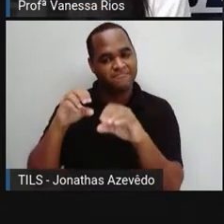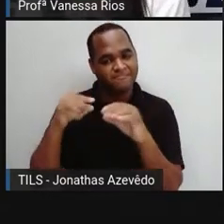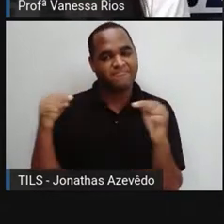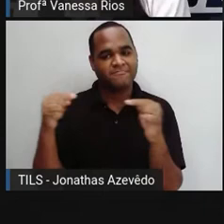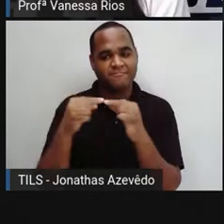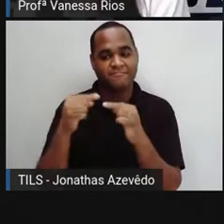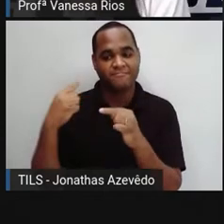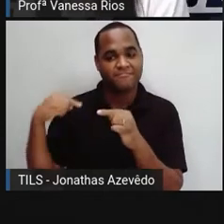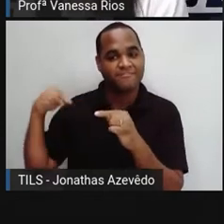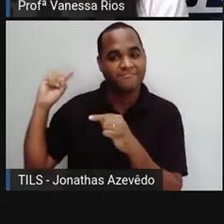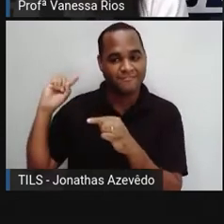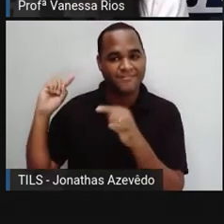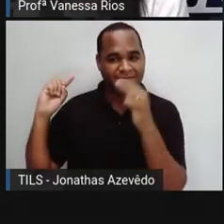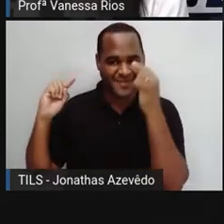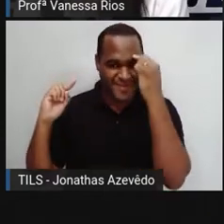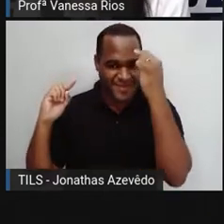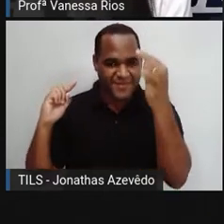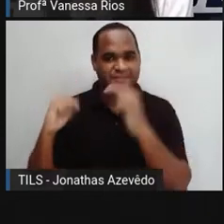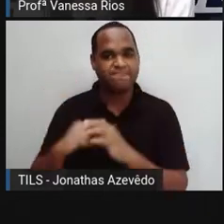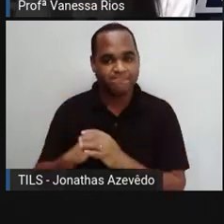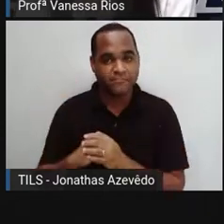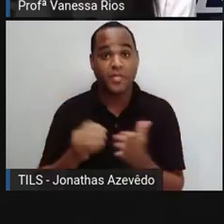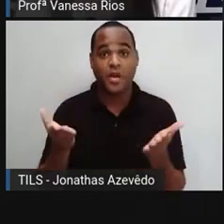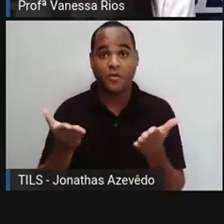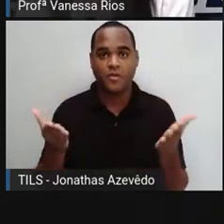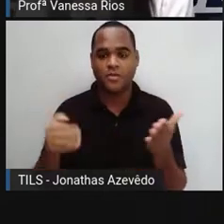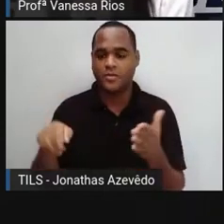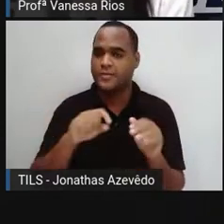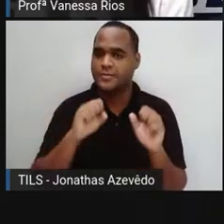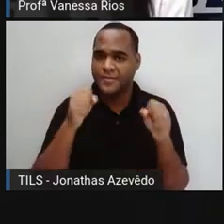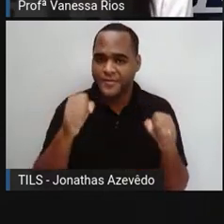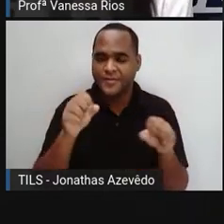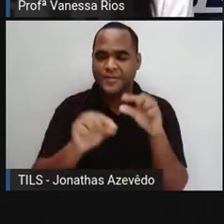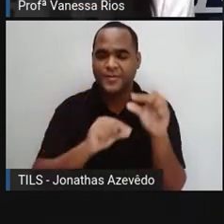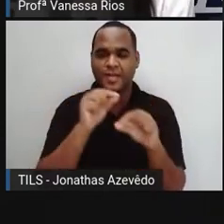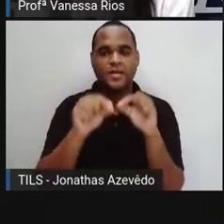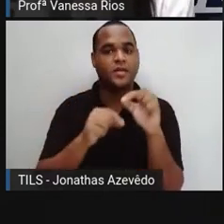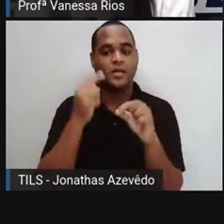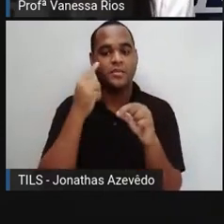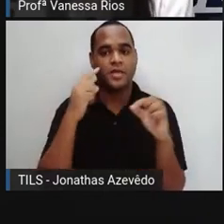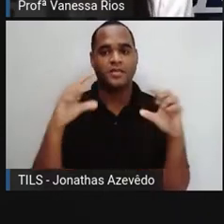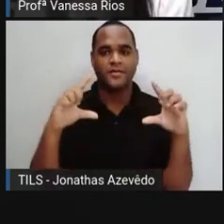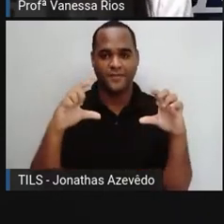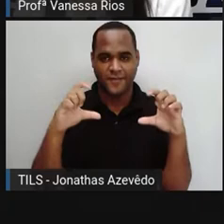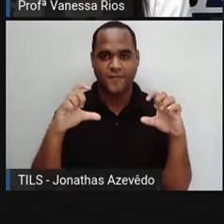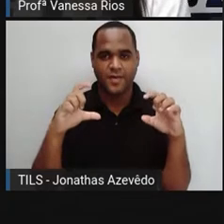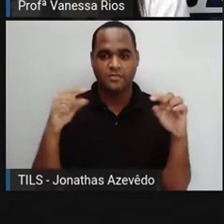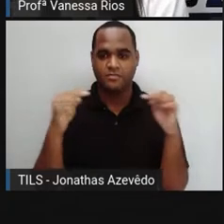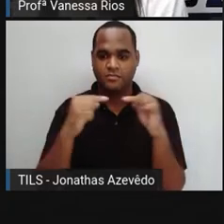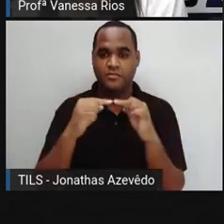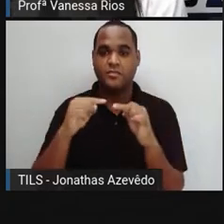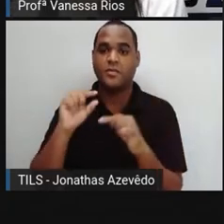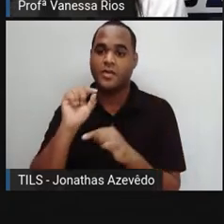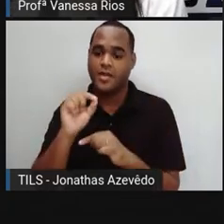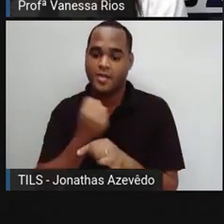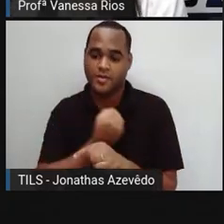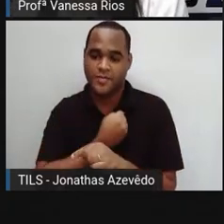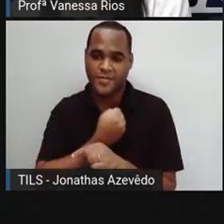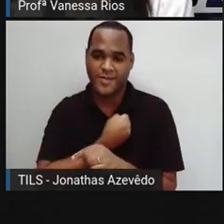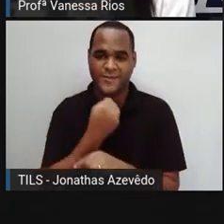continuidade, porque agora nós estamos tratando da fotografia parte 1.